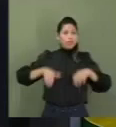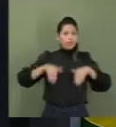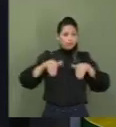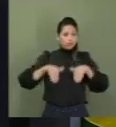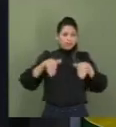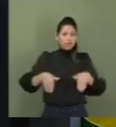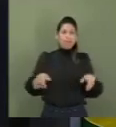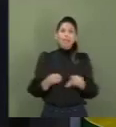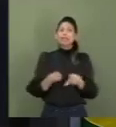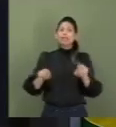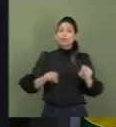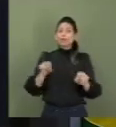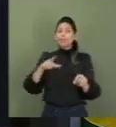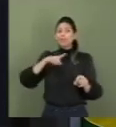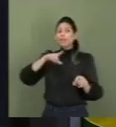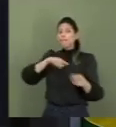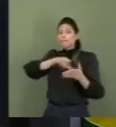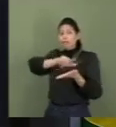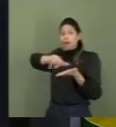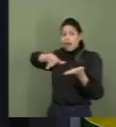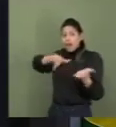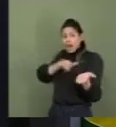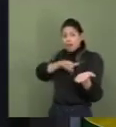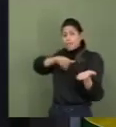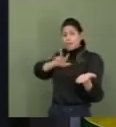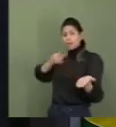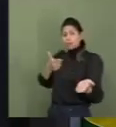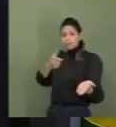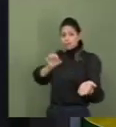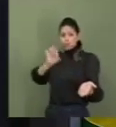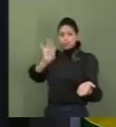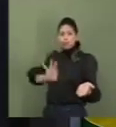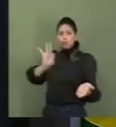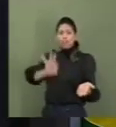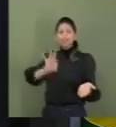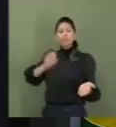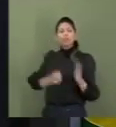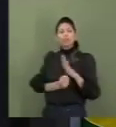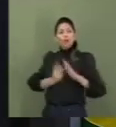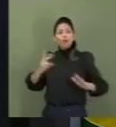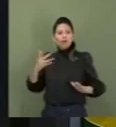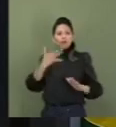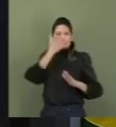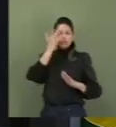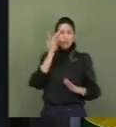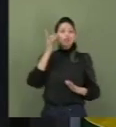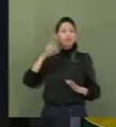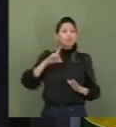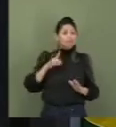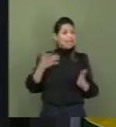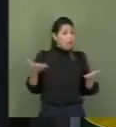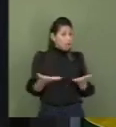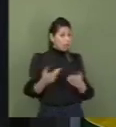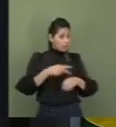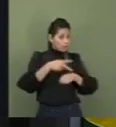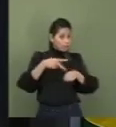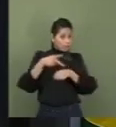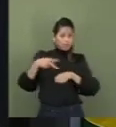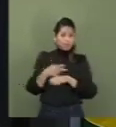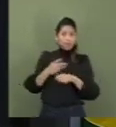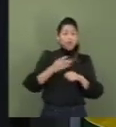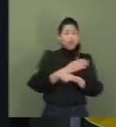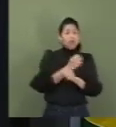havia ampliado em mais de 20% a quantidade de estrangeiros desses países em